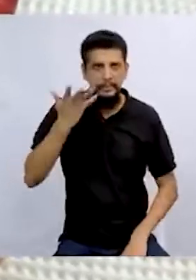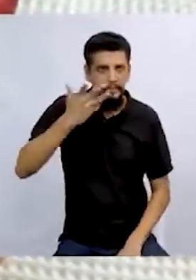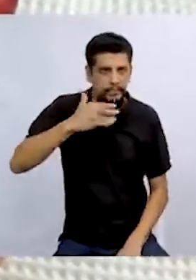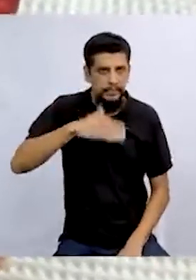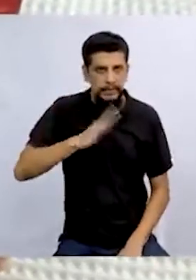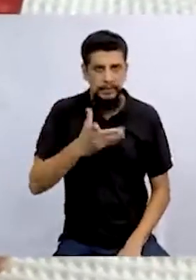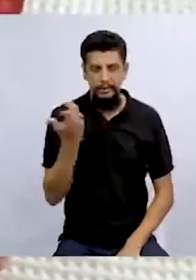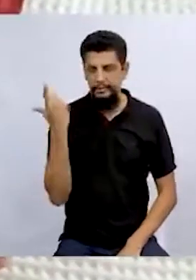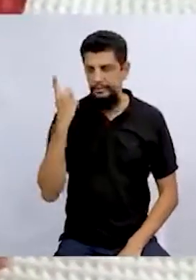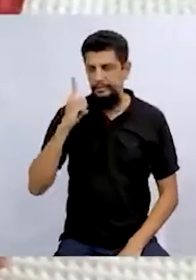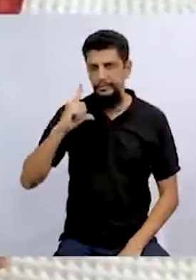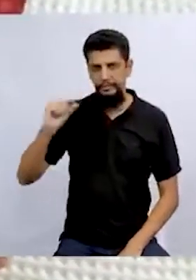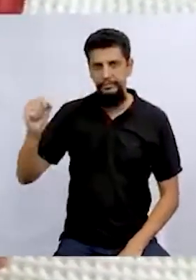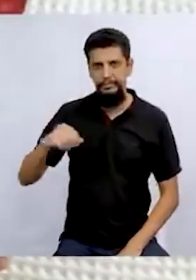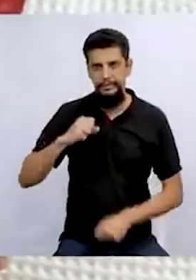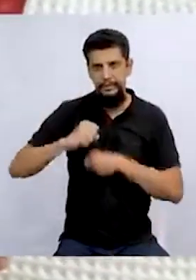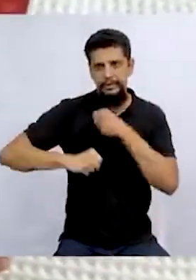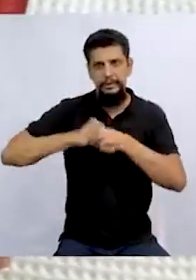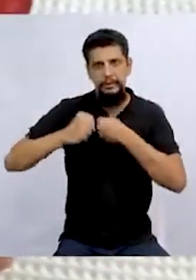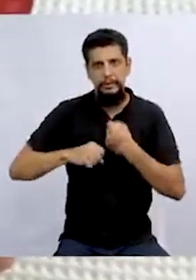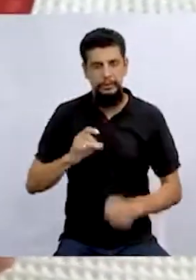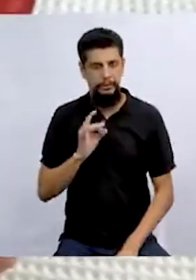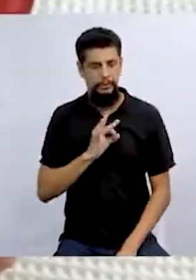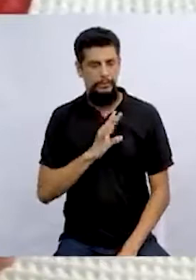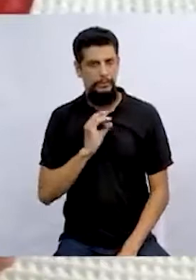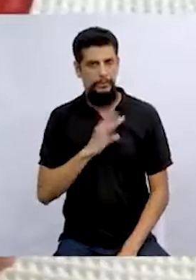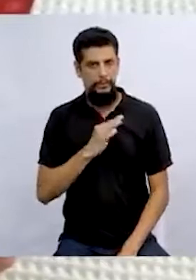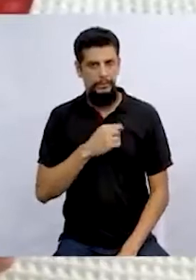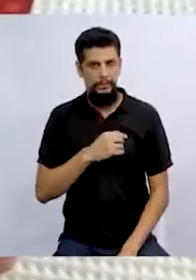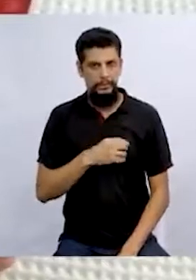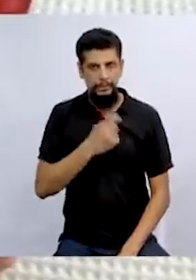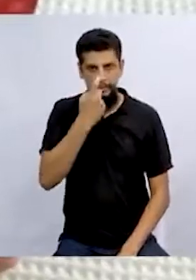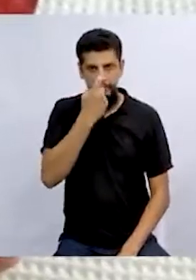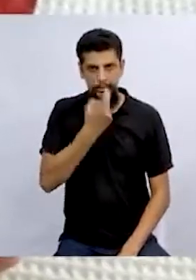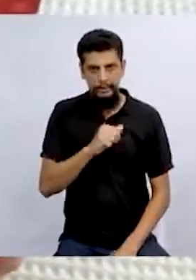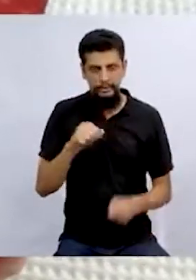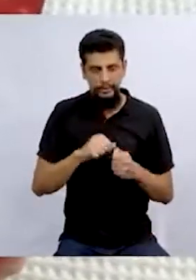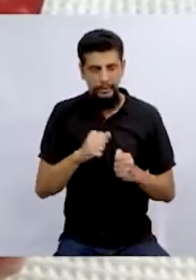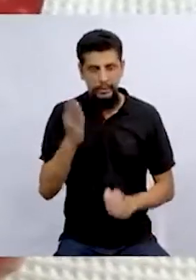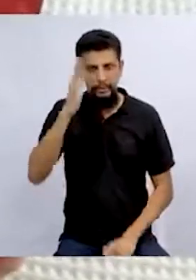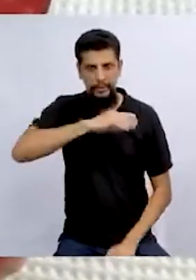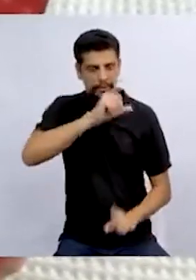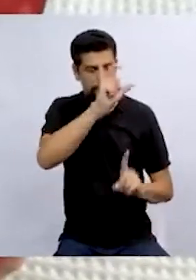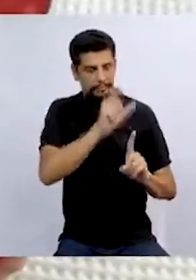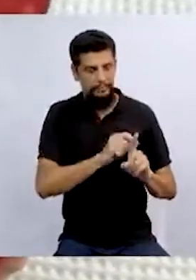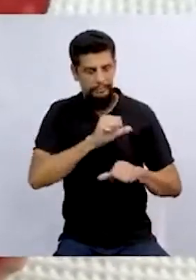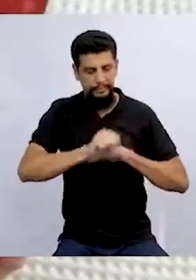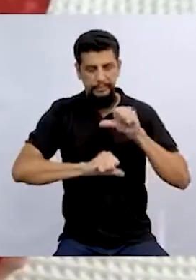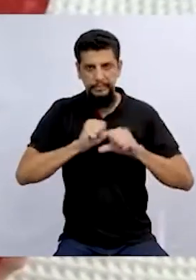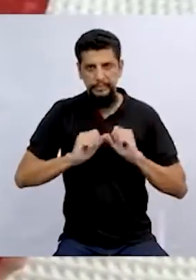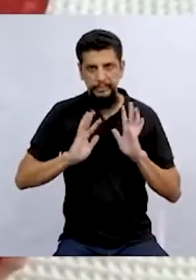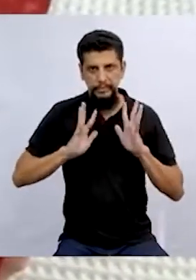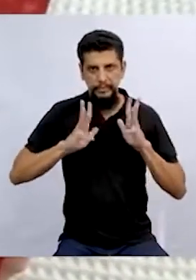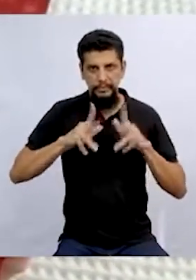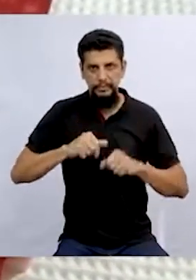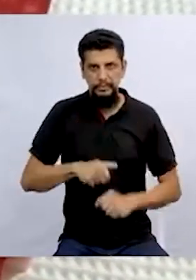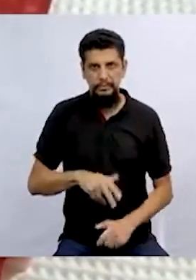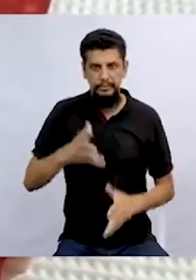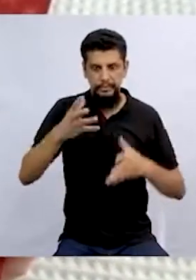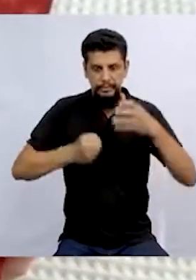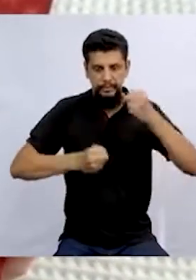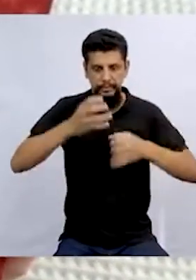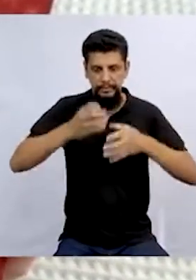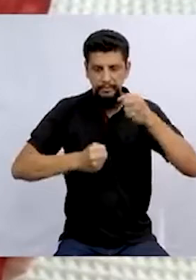as crianças já tinham saído, correndo com medo de que a bruxa fizesse algum feitiço e transformasse todas em